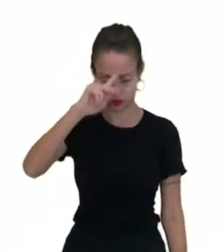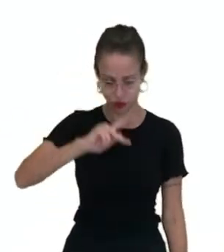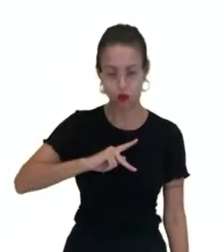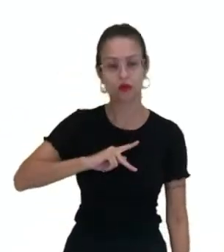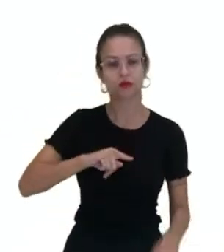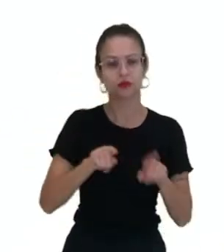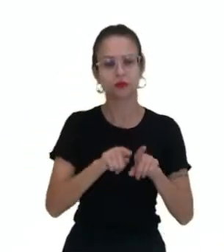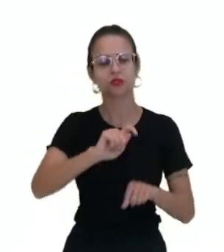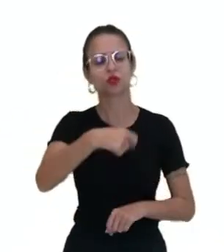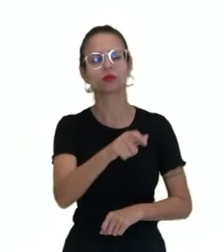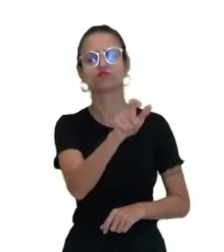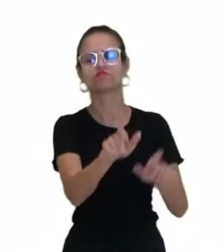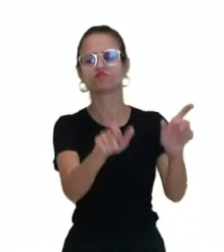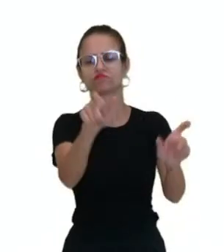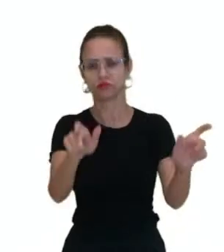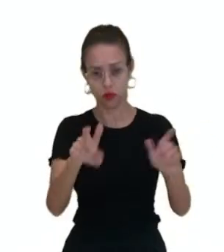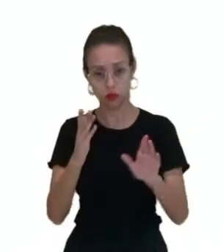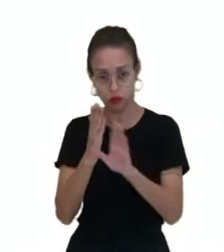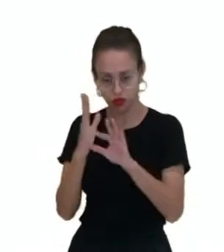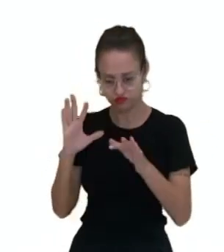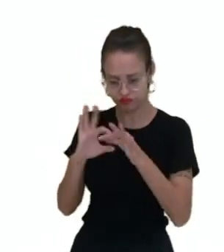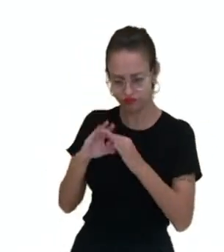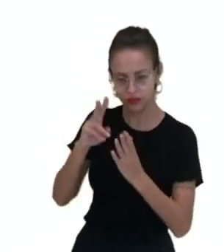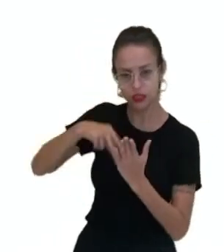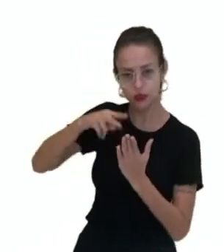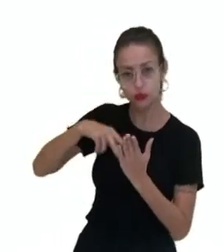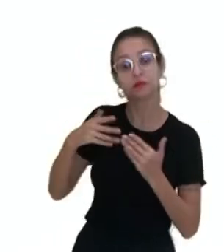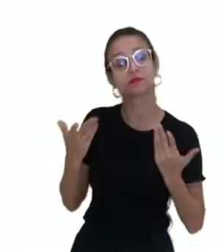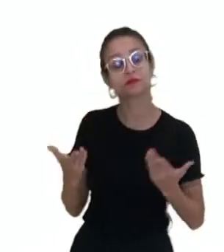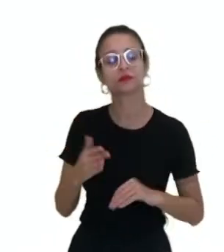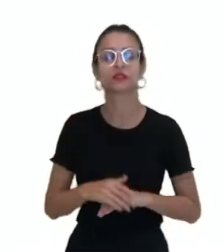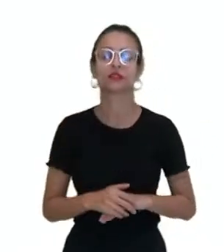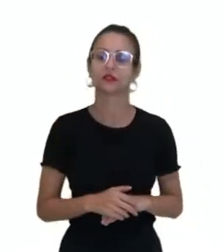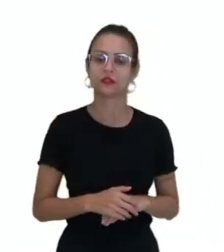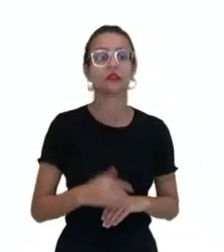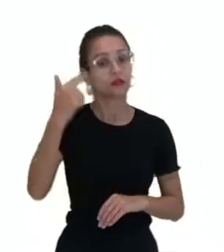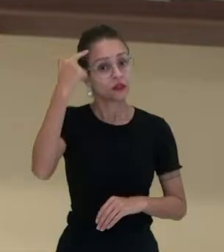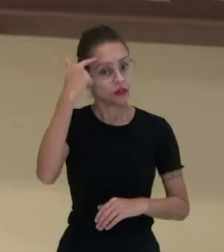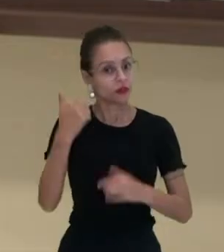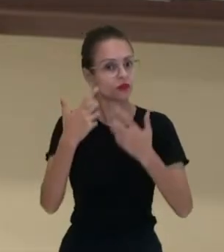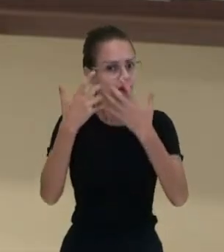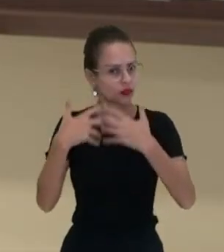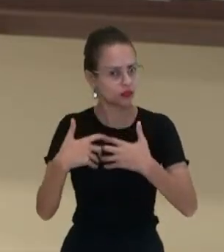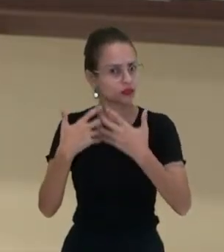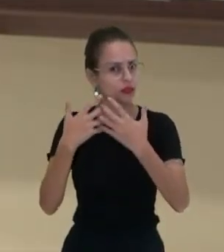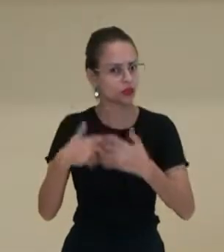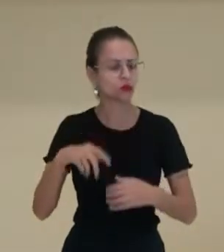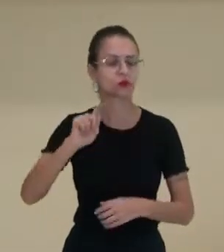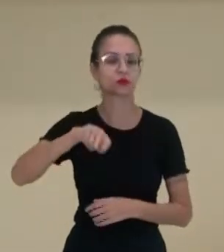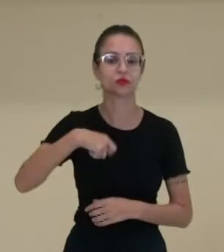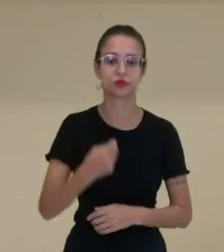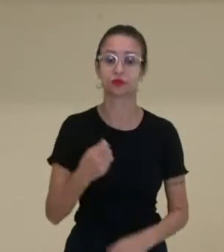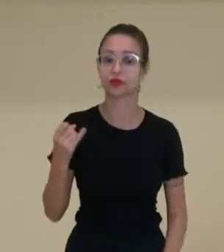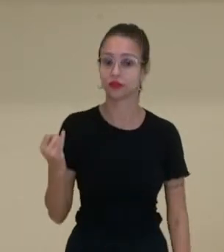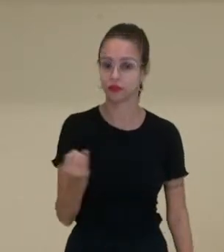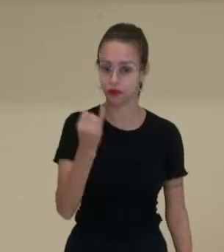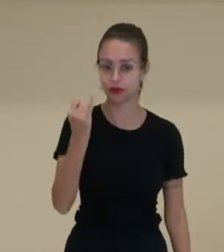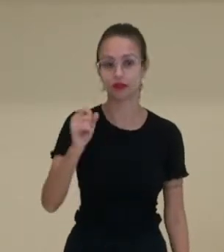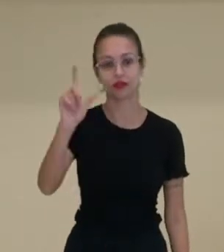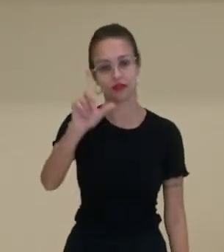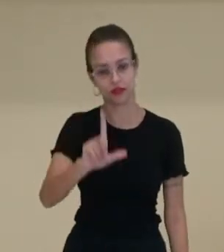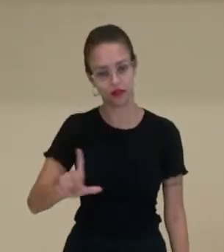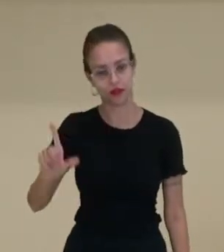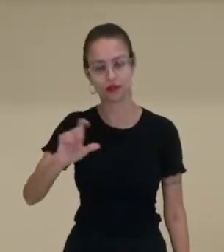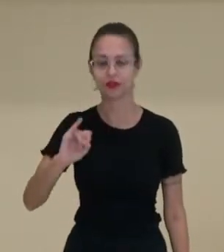pessoas por meio da leitura? Então, trouxemos aqui uma reflexão sobre a importância da literatura,